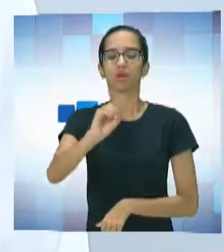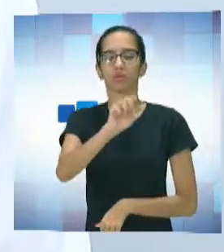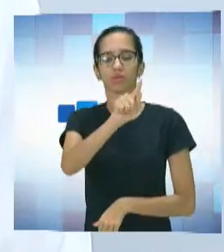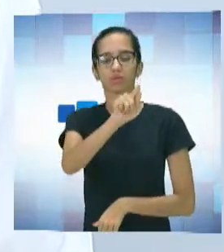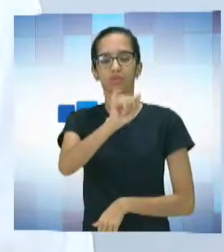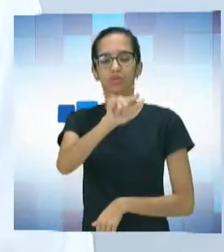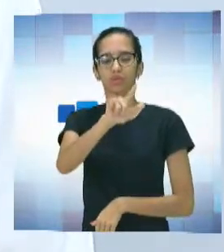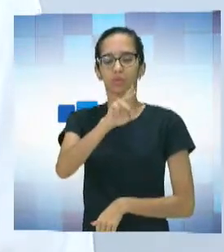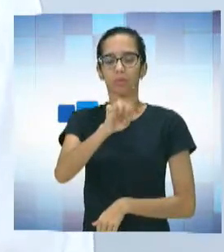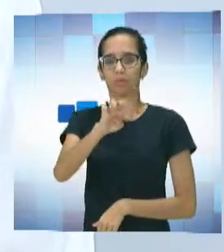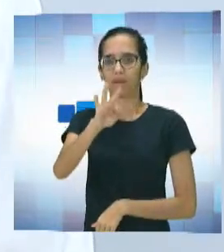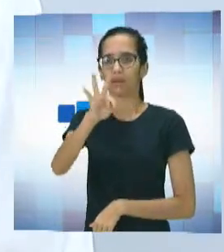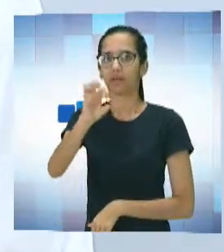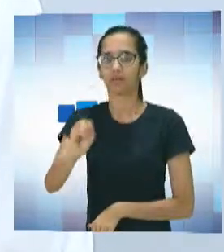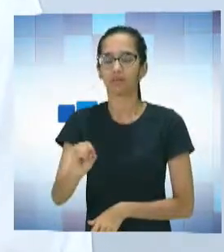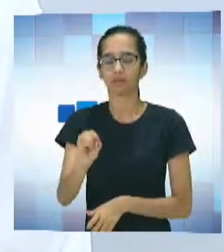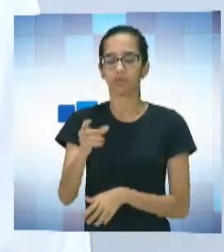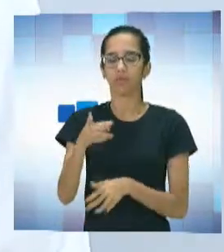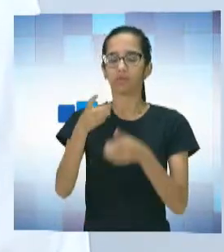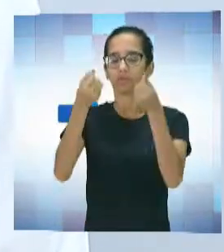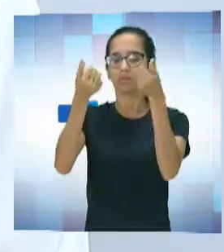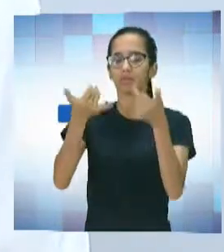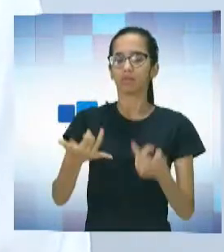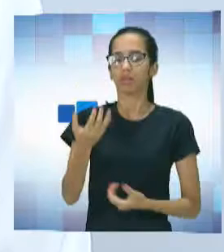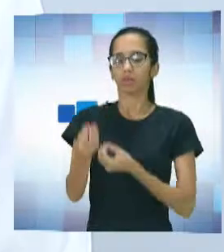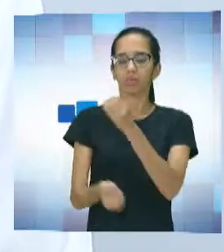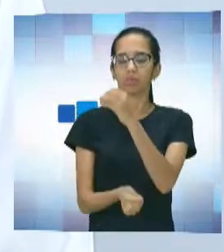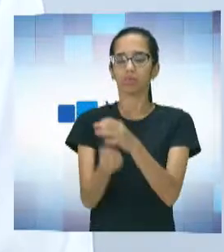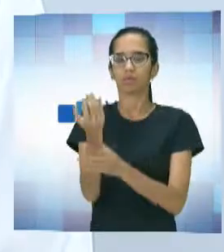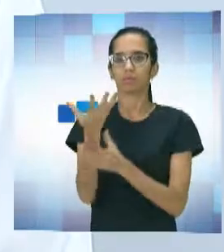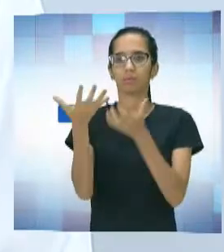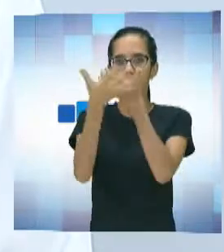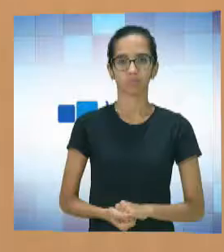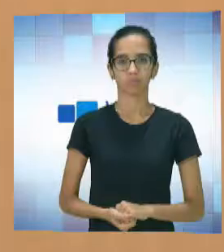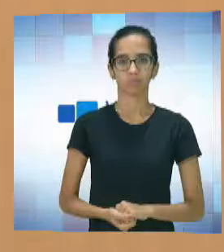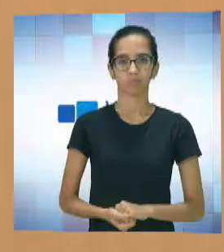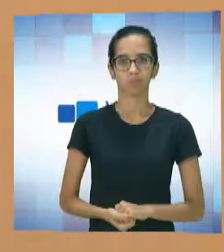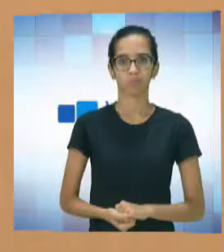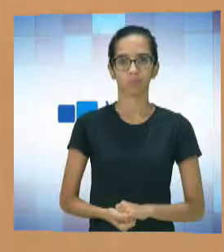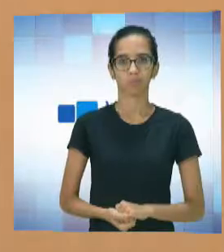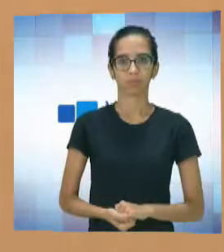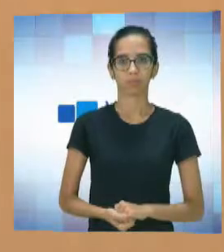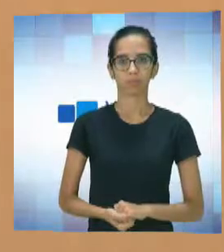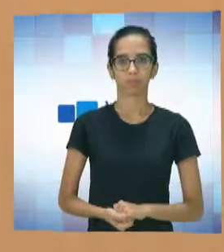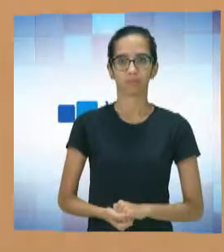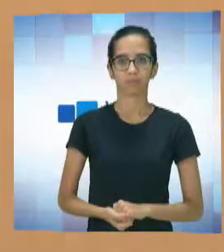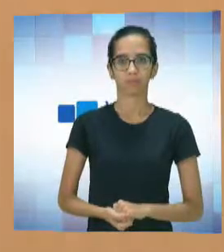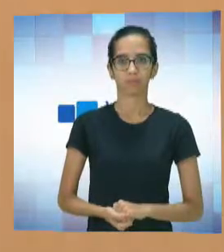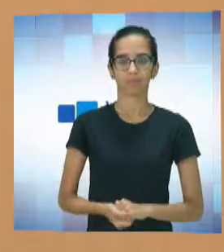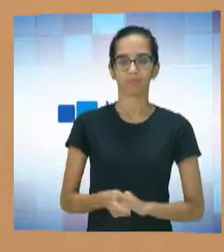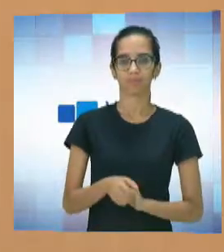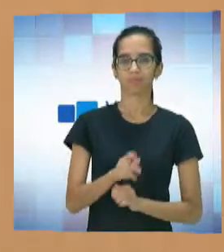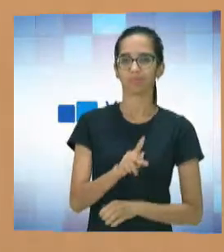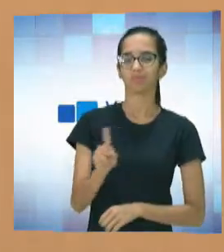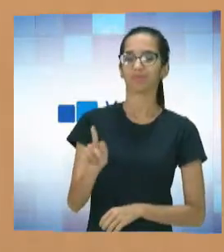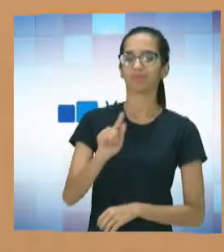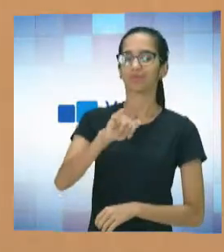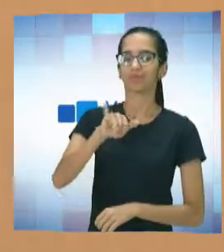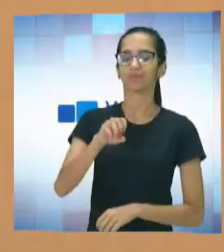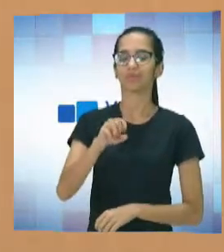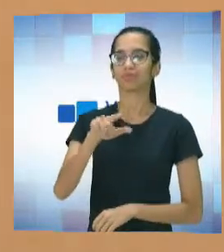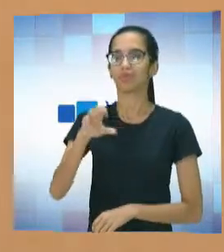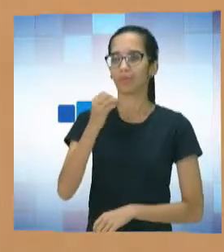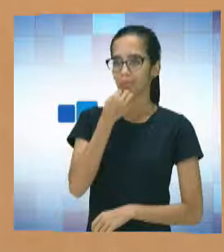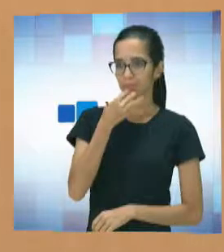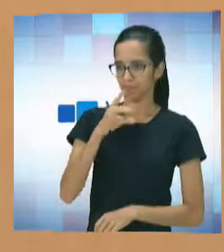a gente como está funcionando a música eficiente. Bom, professor João Gilberto, bom